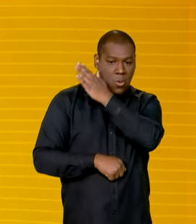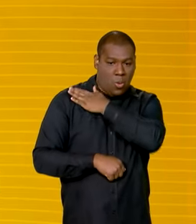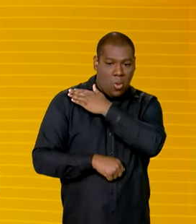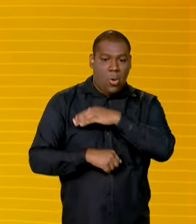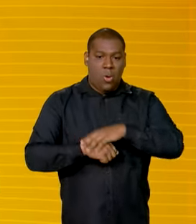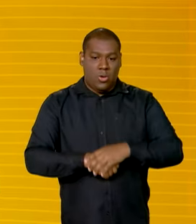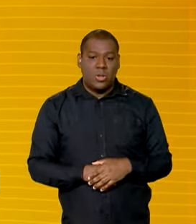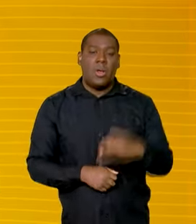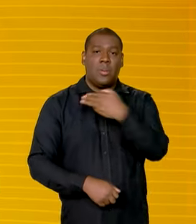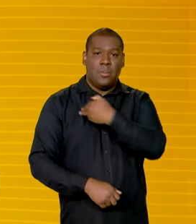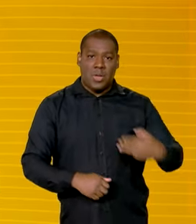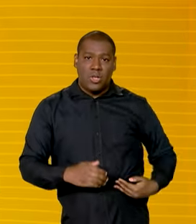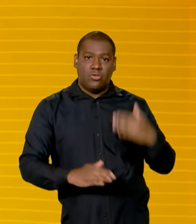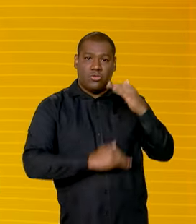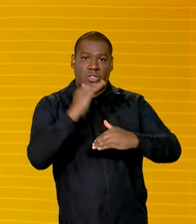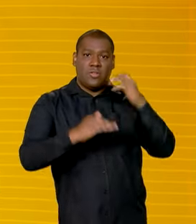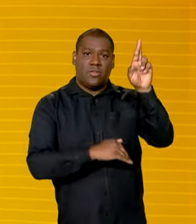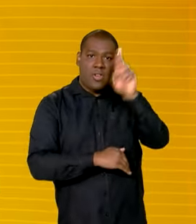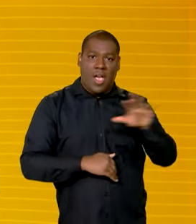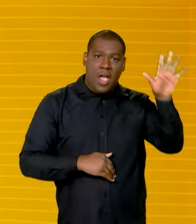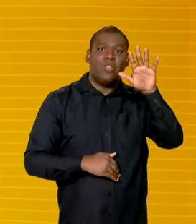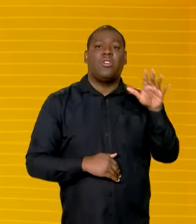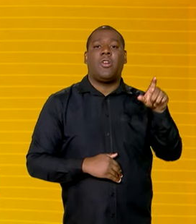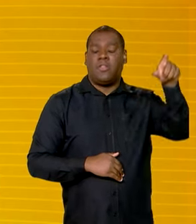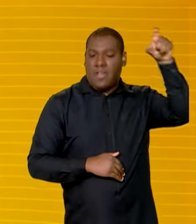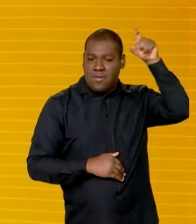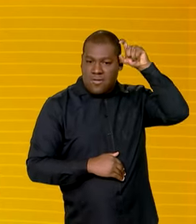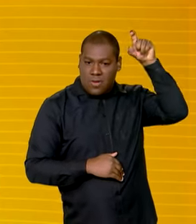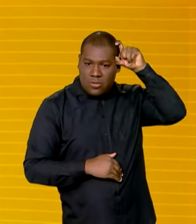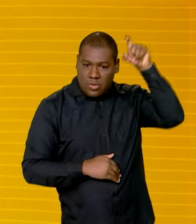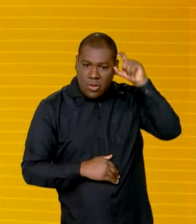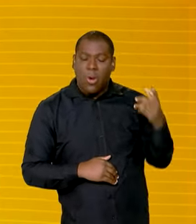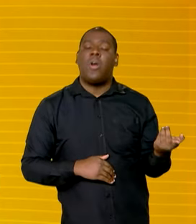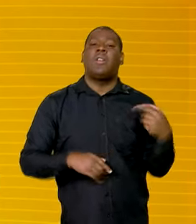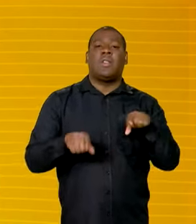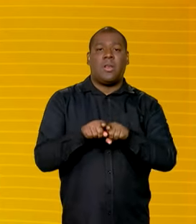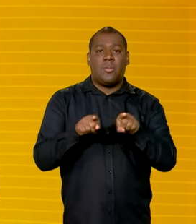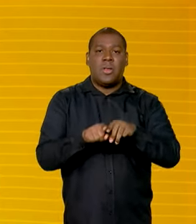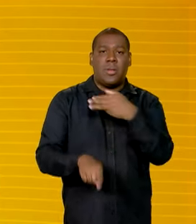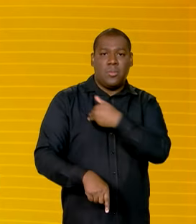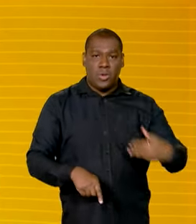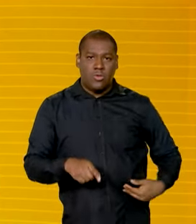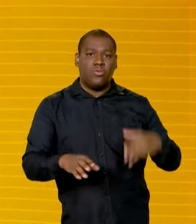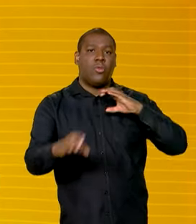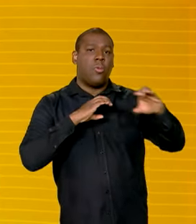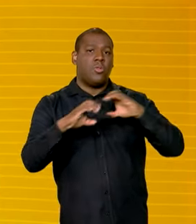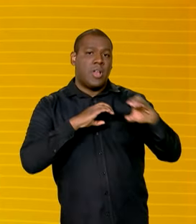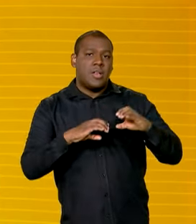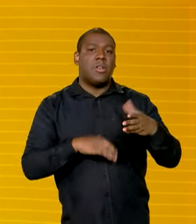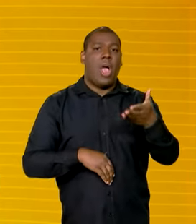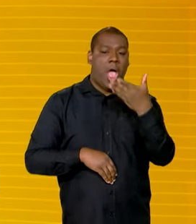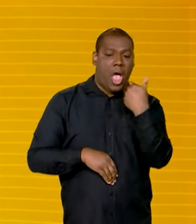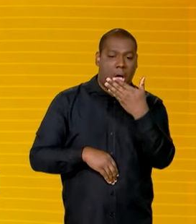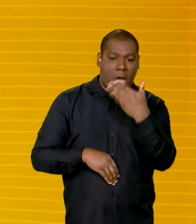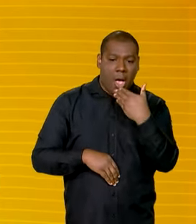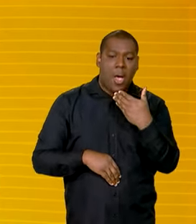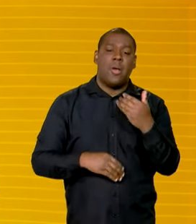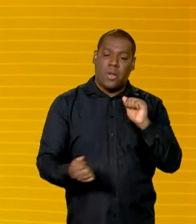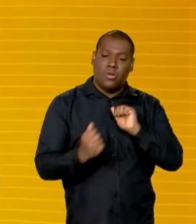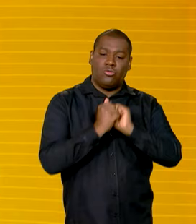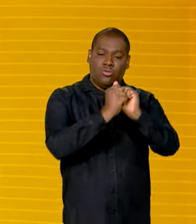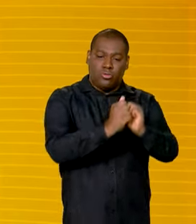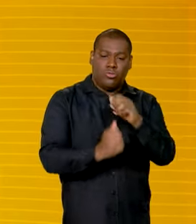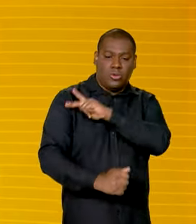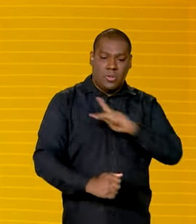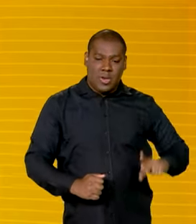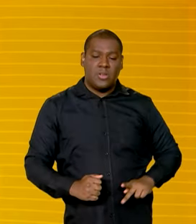regional, Valdez Góes, e da Secretaria de Comunicação, Paulo Pimenta. Todos eles foram junto do presidente para conferir essa situação lá no Rio Grande